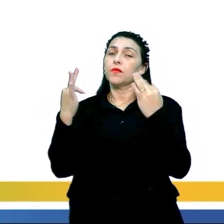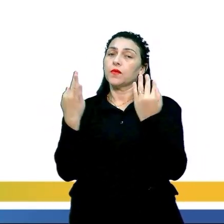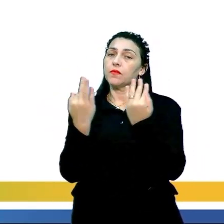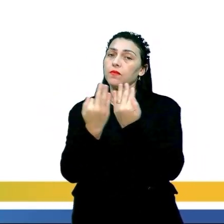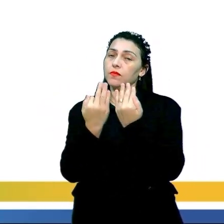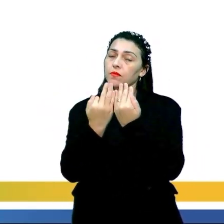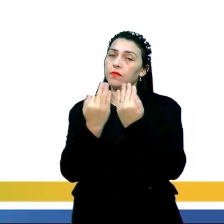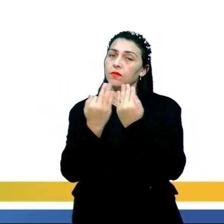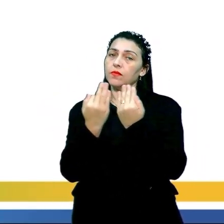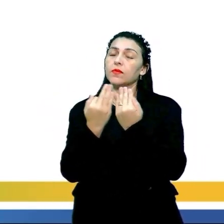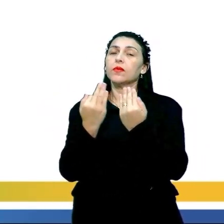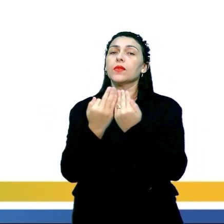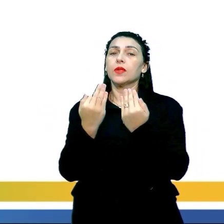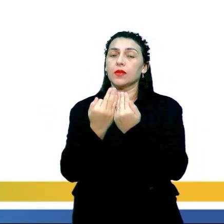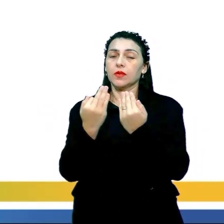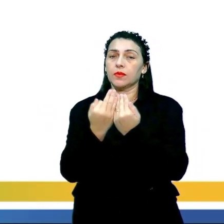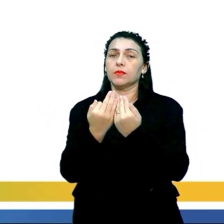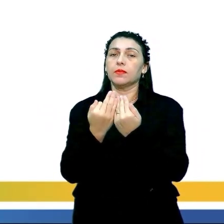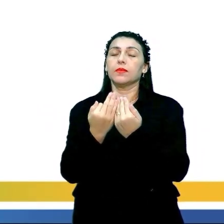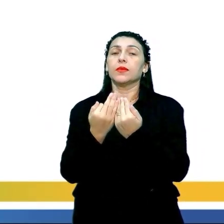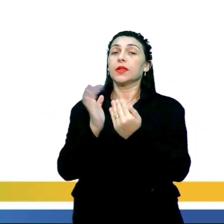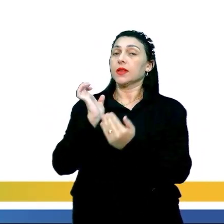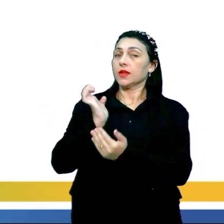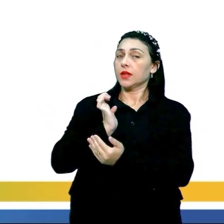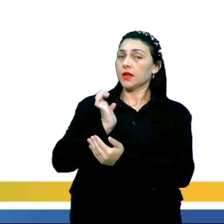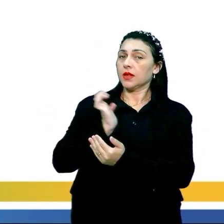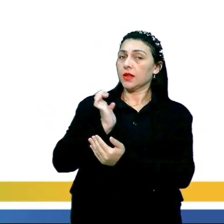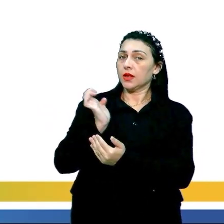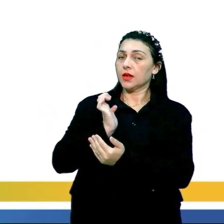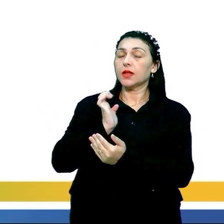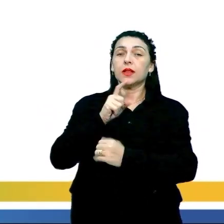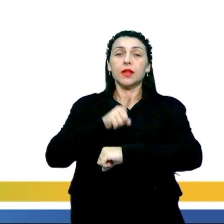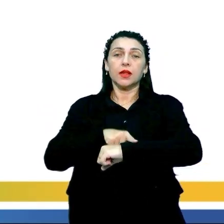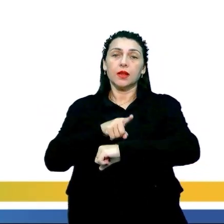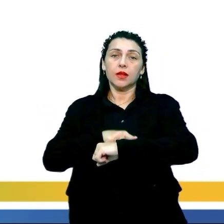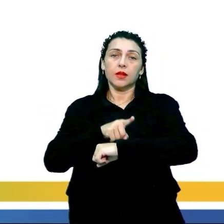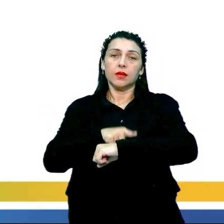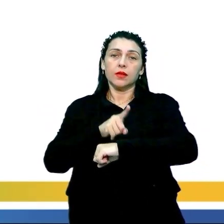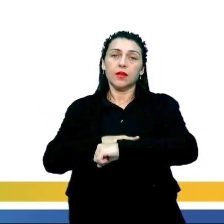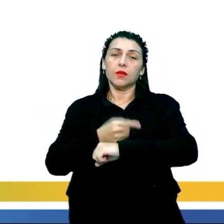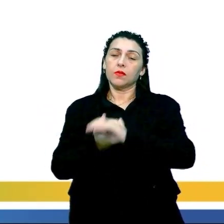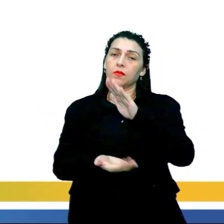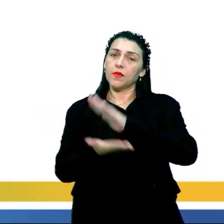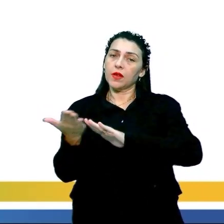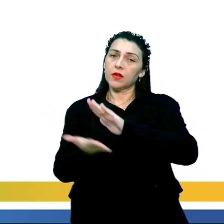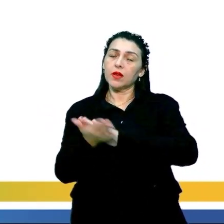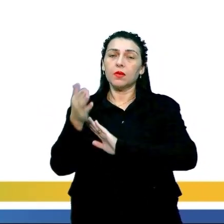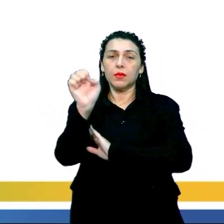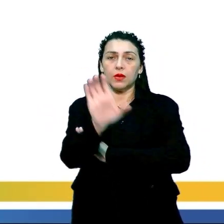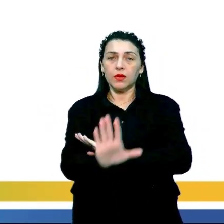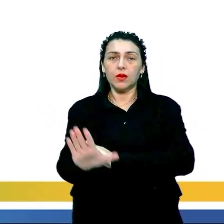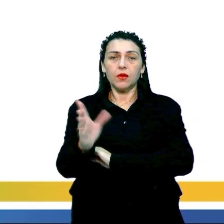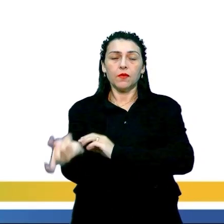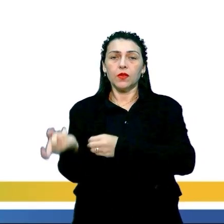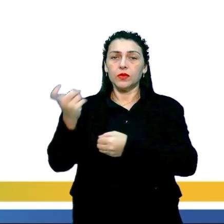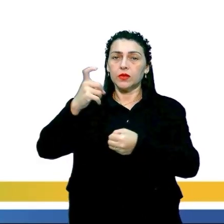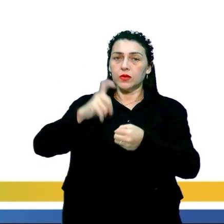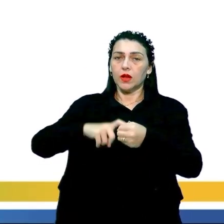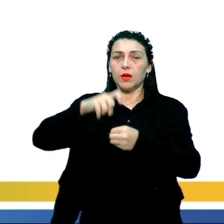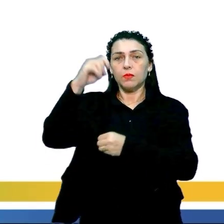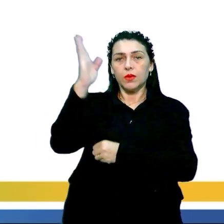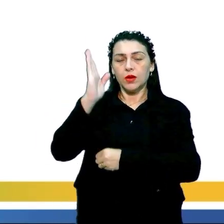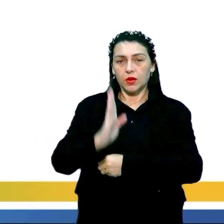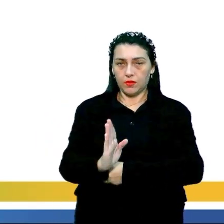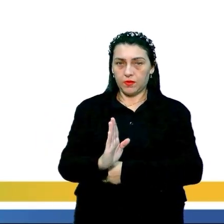abastadas, vinham de famílias ricas da época, eles viajavam para a Europa e retornavam para o